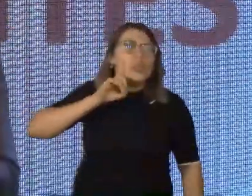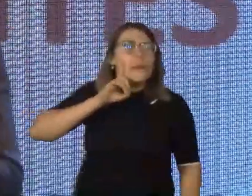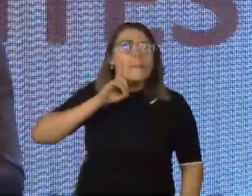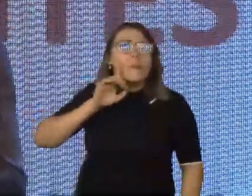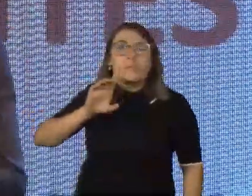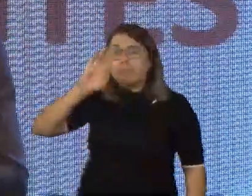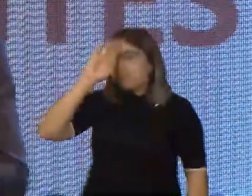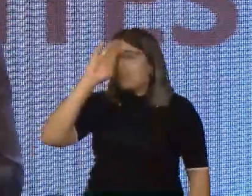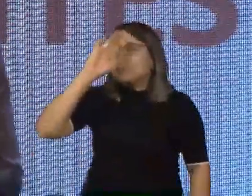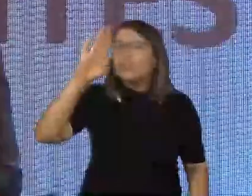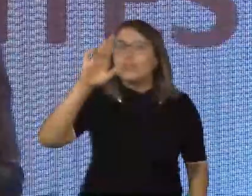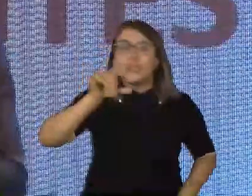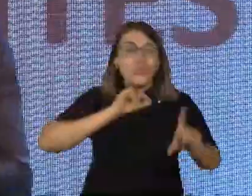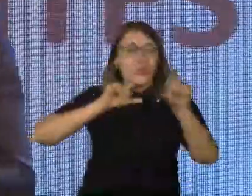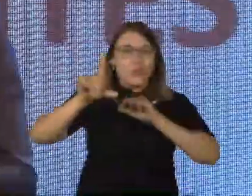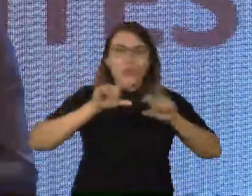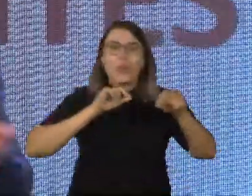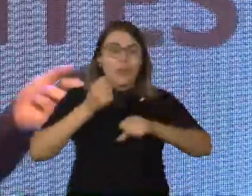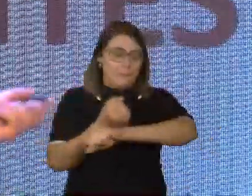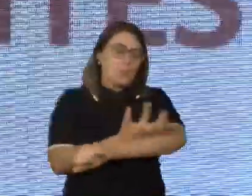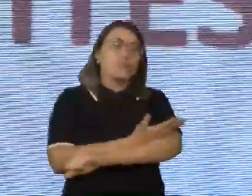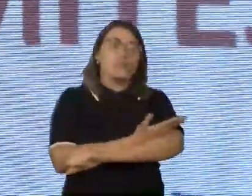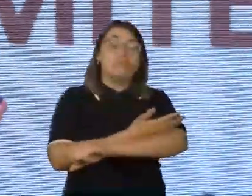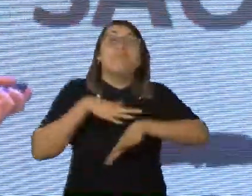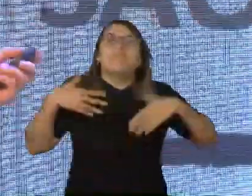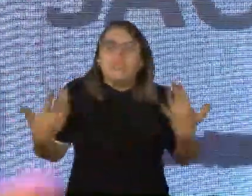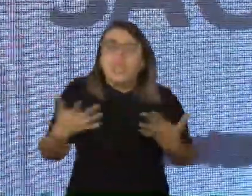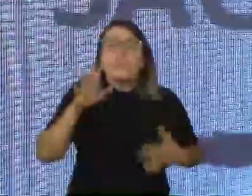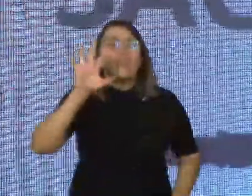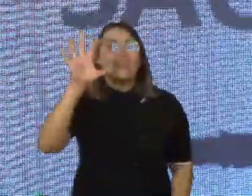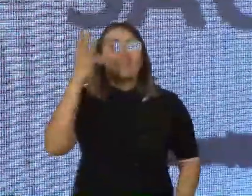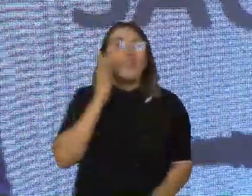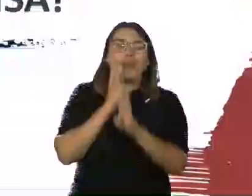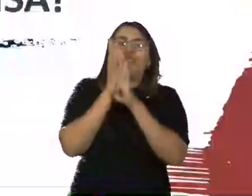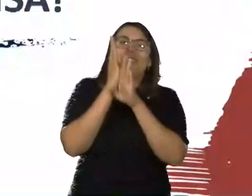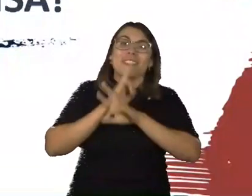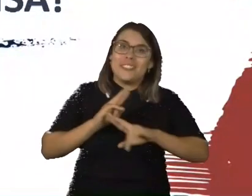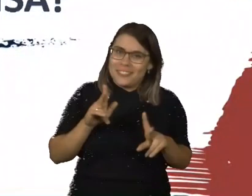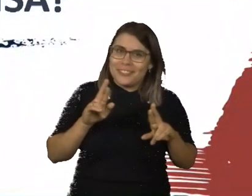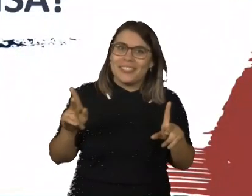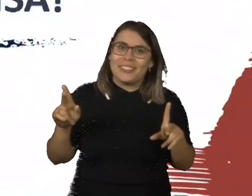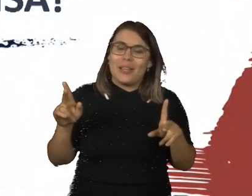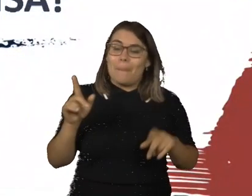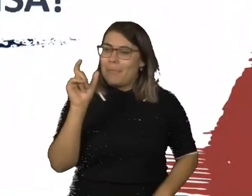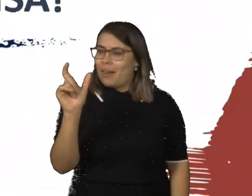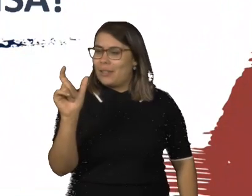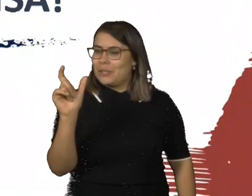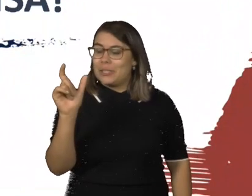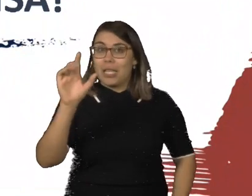decisões de cunho emocional. E foi lá que eu descobri a diferença entre a palavra